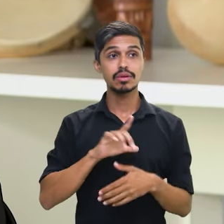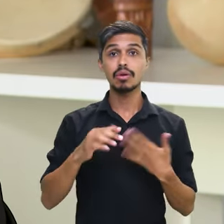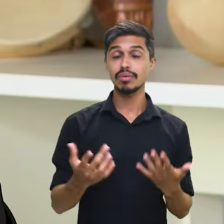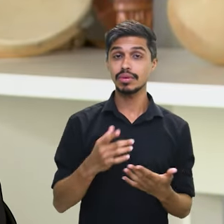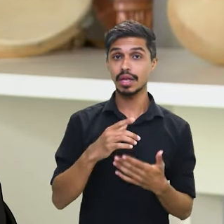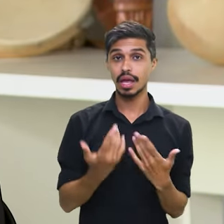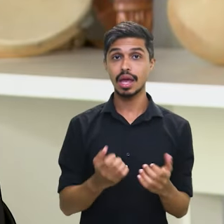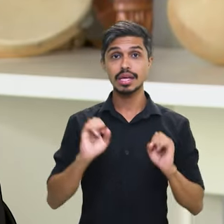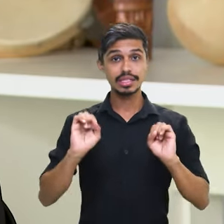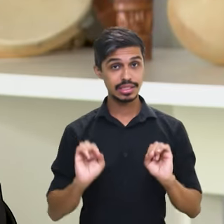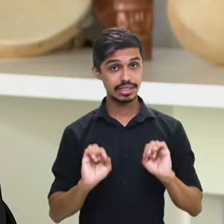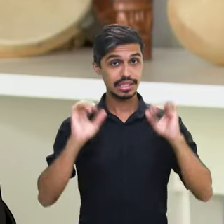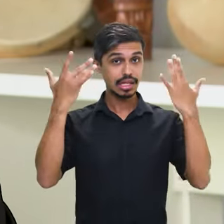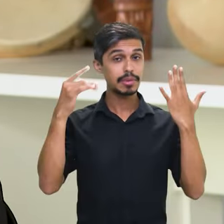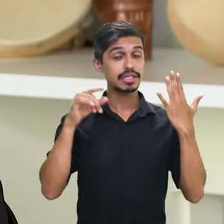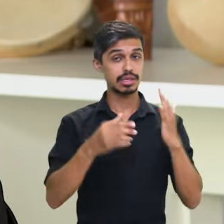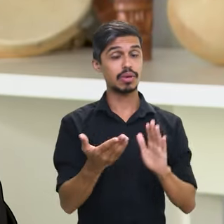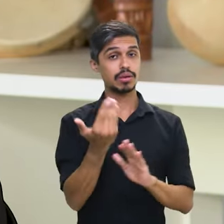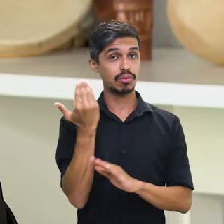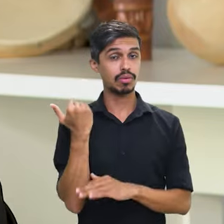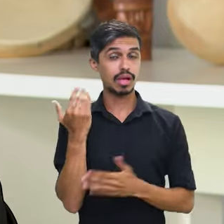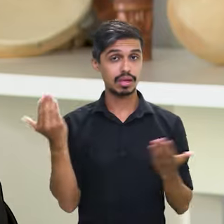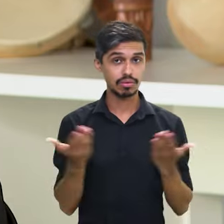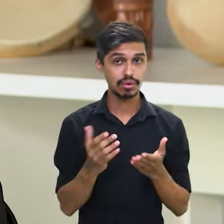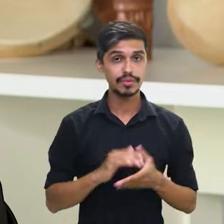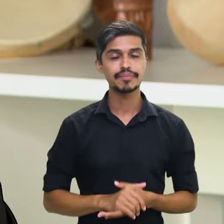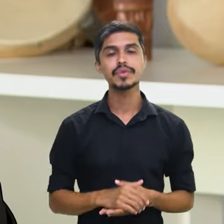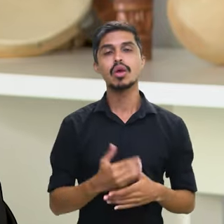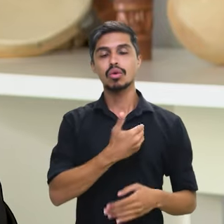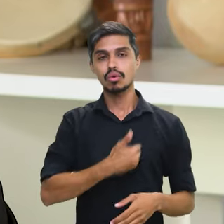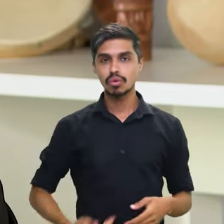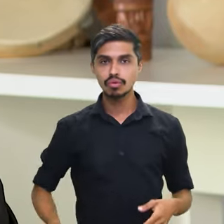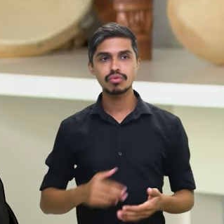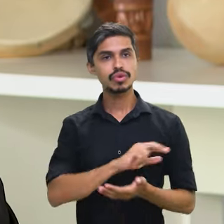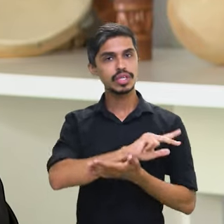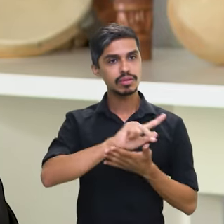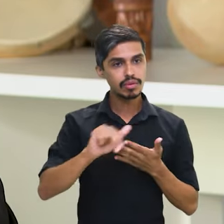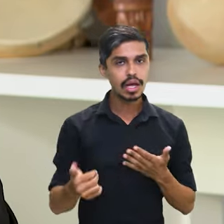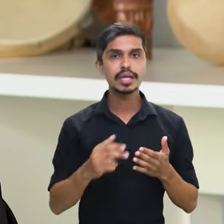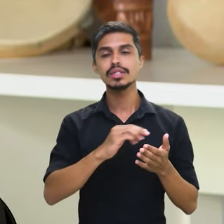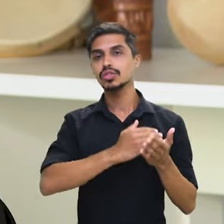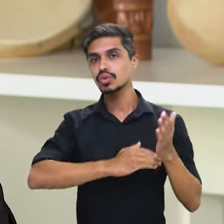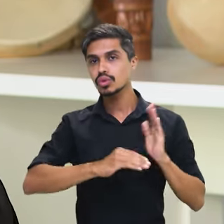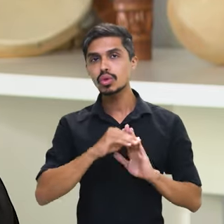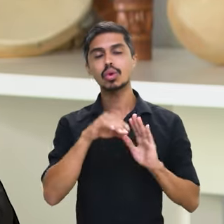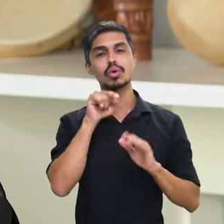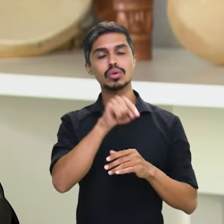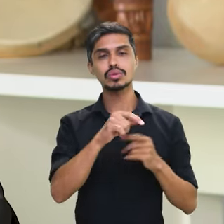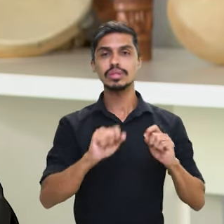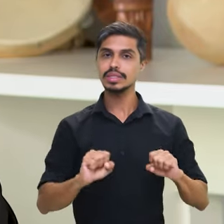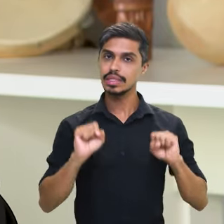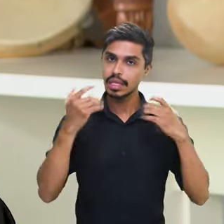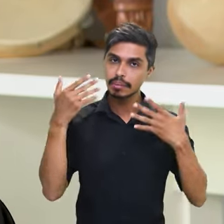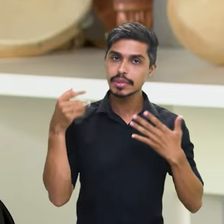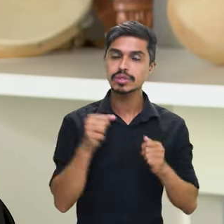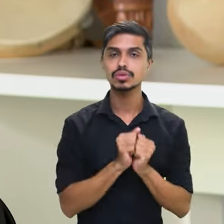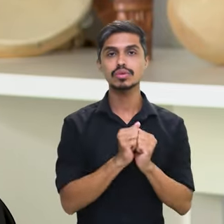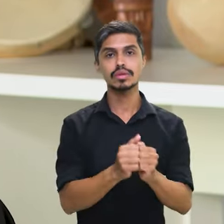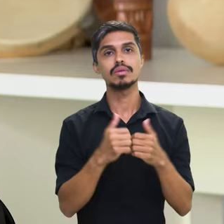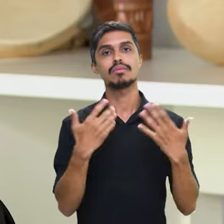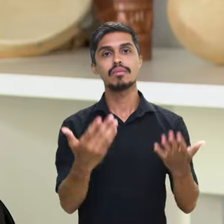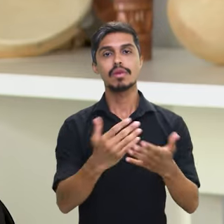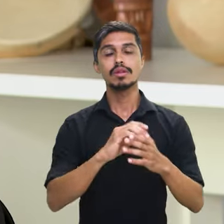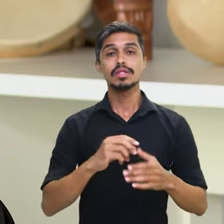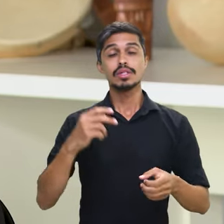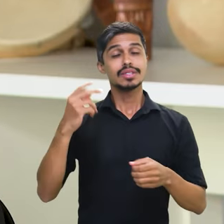celebrar a consciência negra, o governo federal, os governos estaduais, os governos municipais. E o fato interessante, o